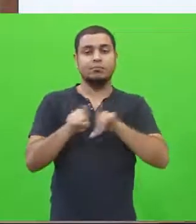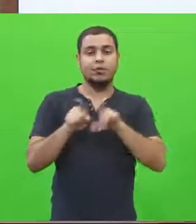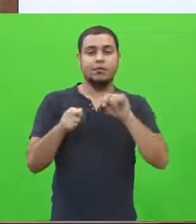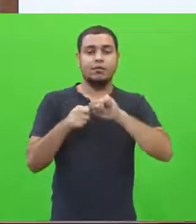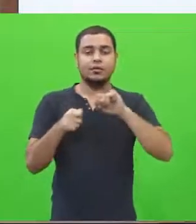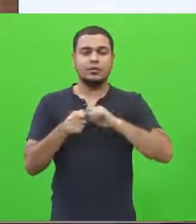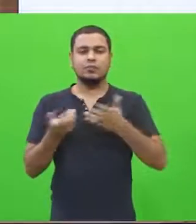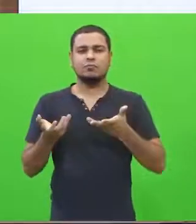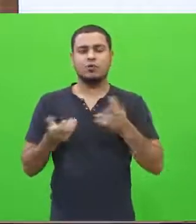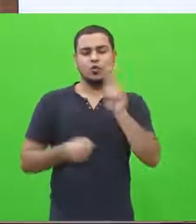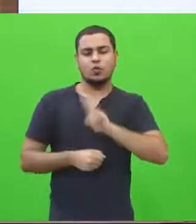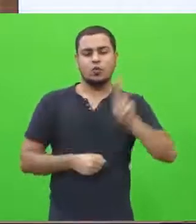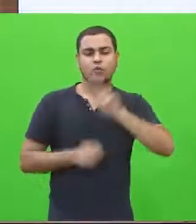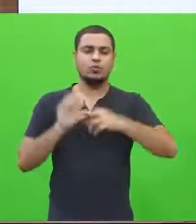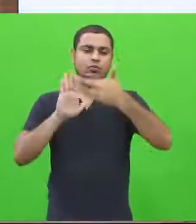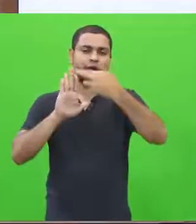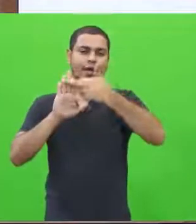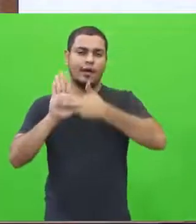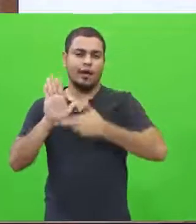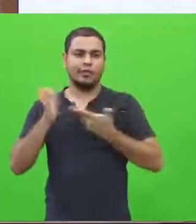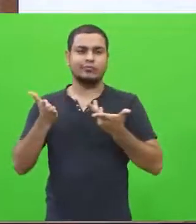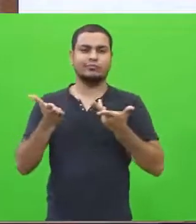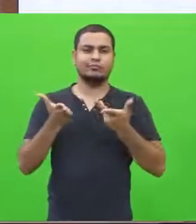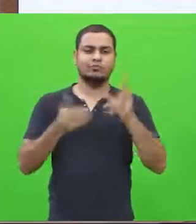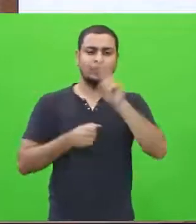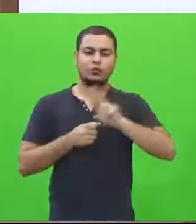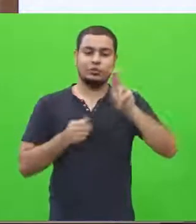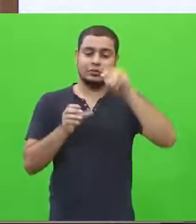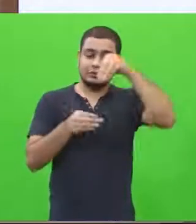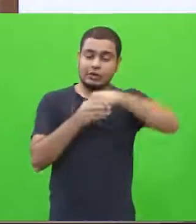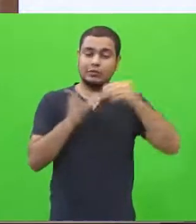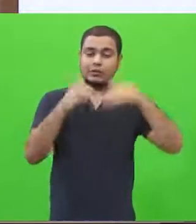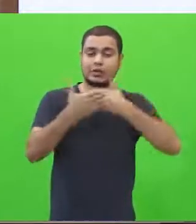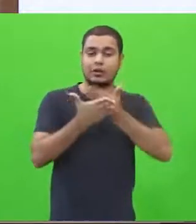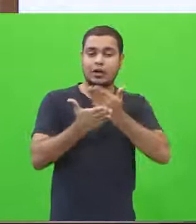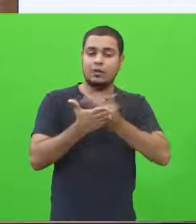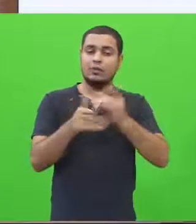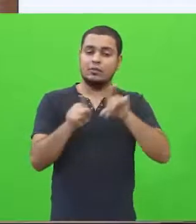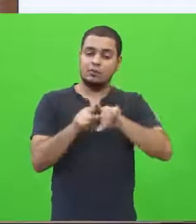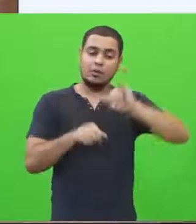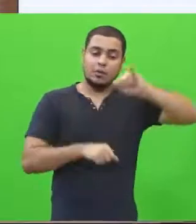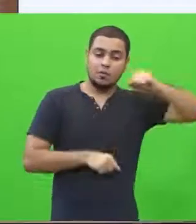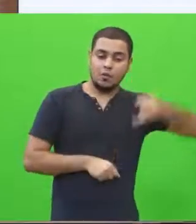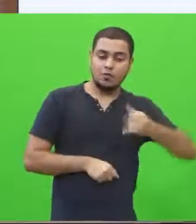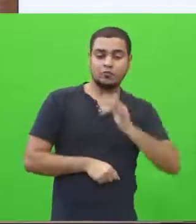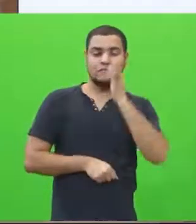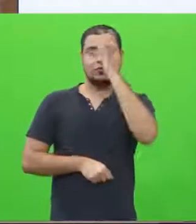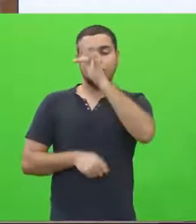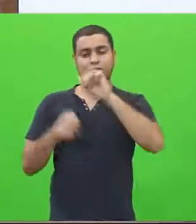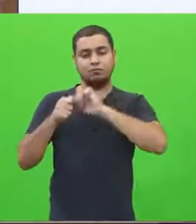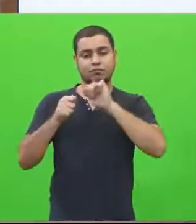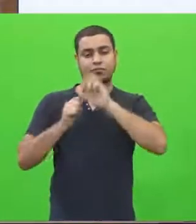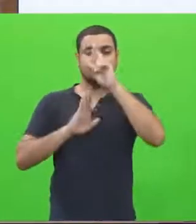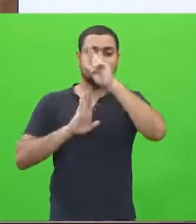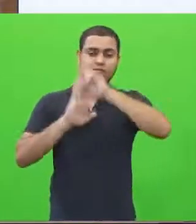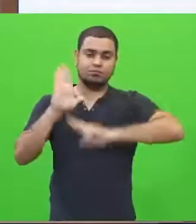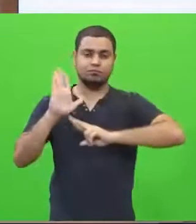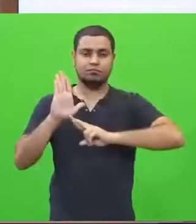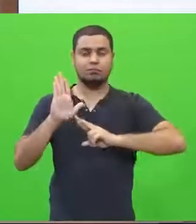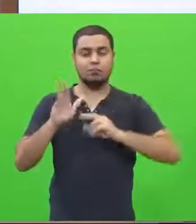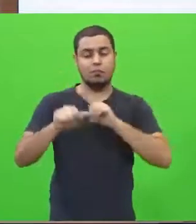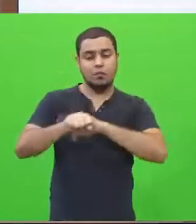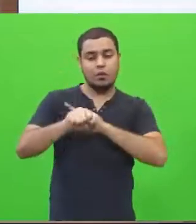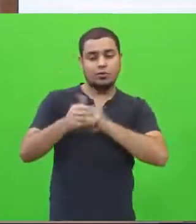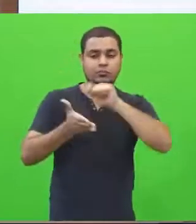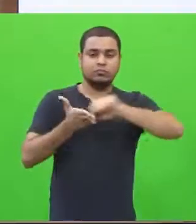com que o uso das regras e exceções em sala de aula sejam melhor utilizadas por mim quando do momento